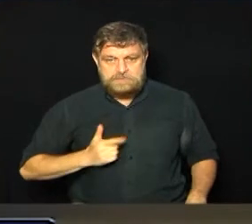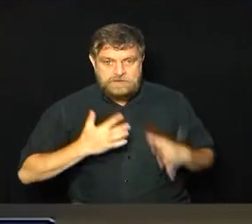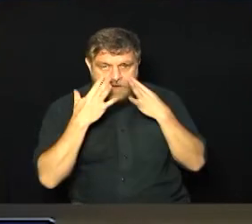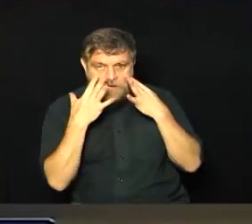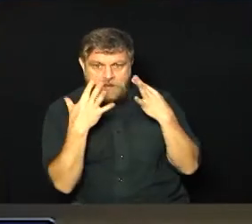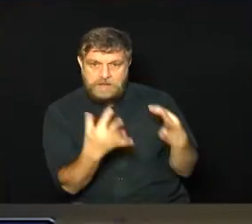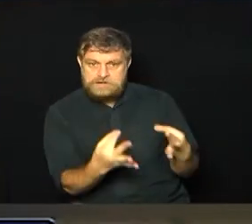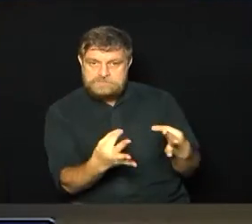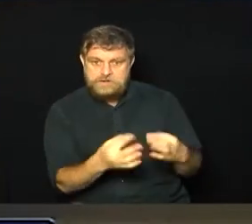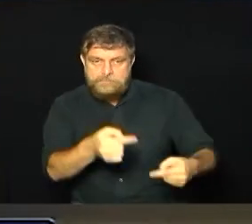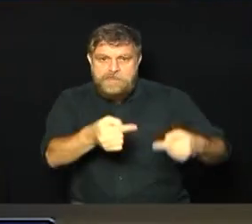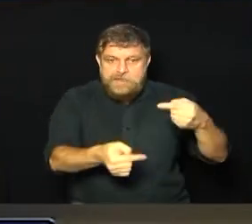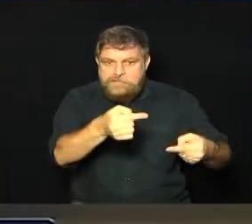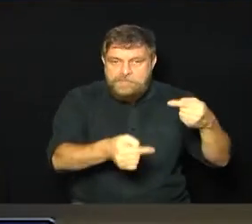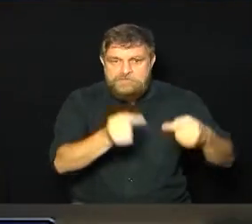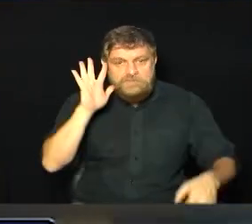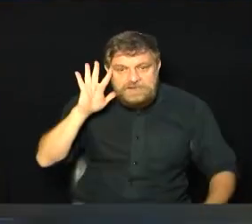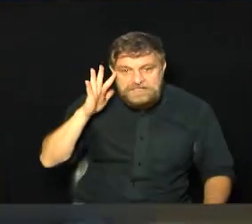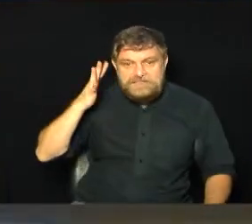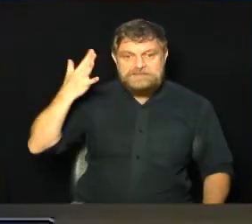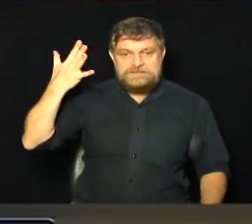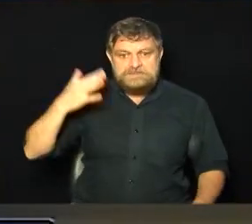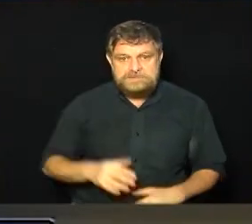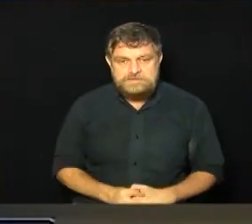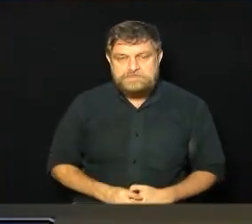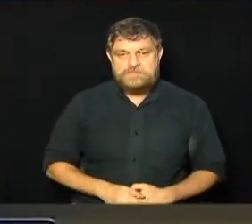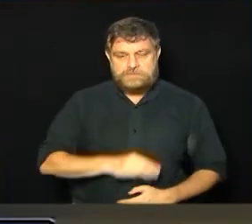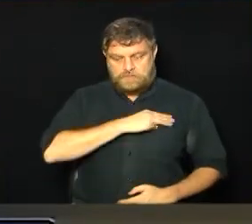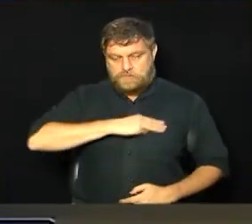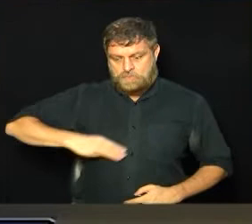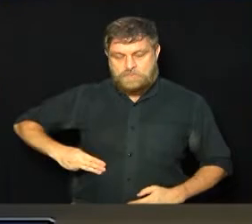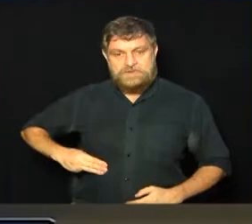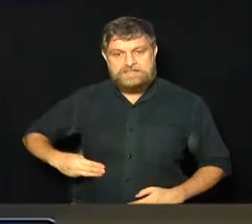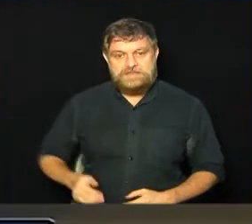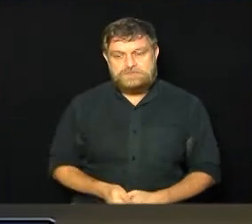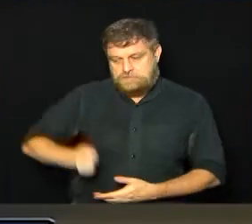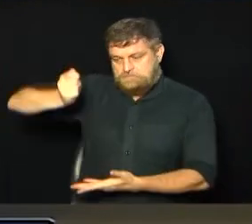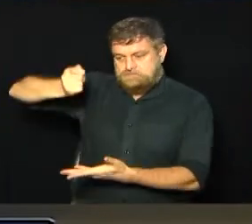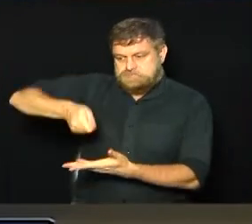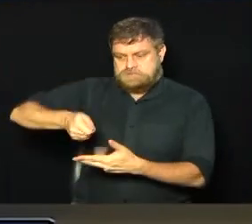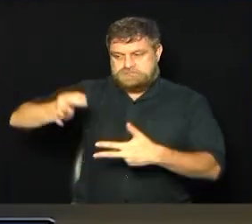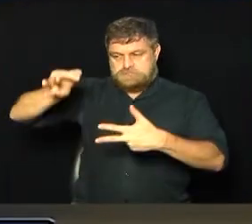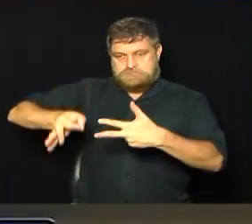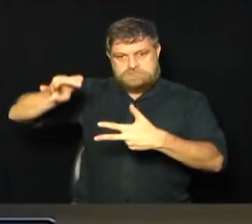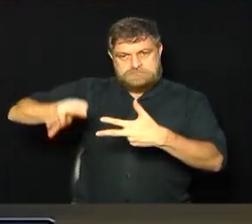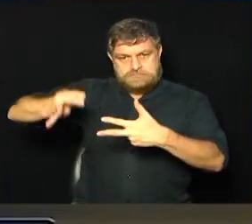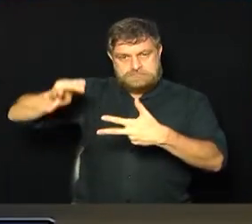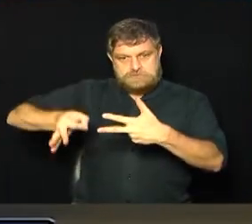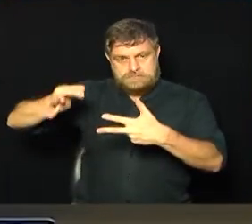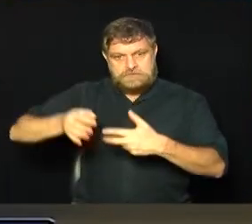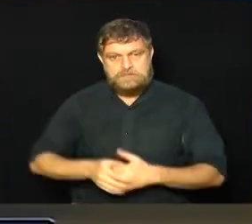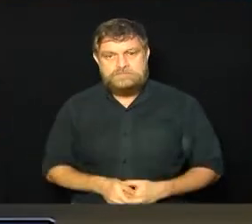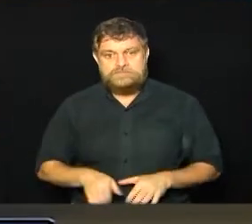ao que foi decidido por sua excelência, o ministro Ricardo Lewandowski, do Supremo Tribunal Federal,